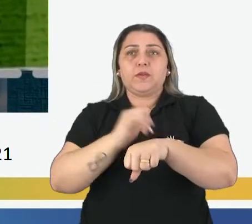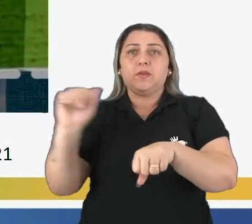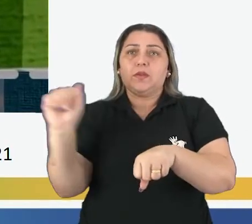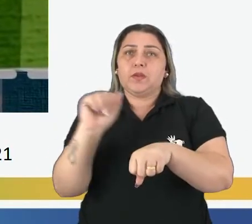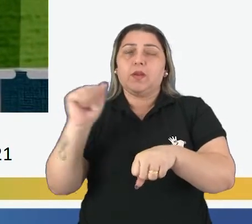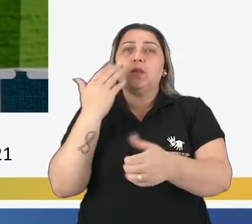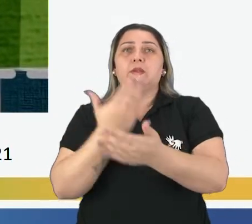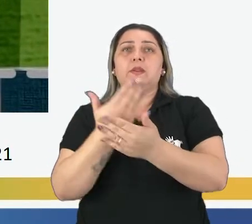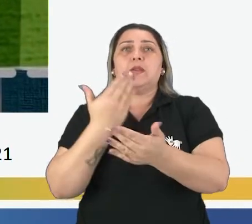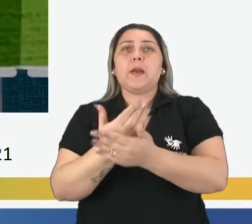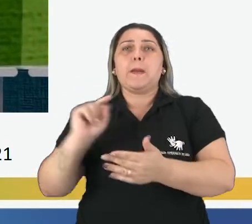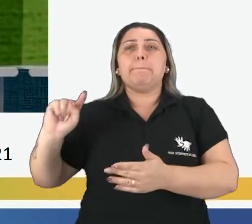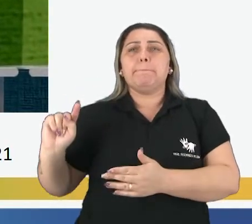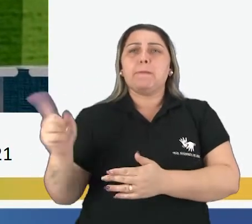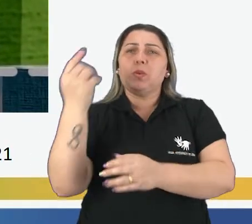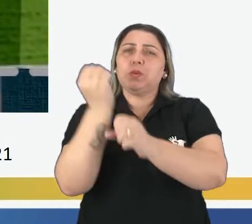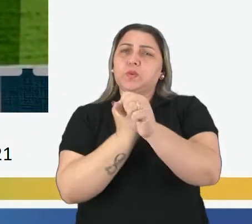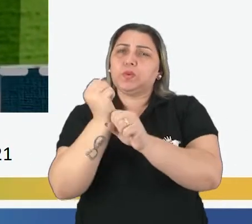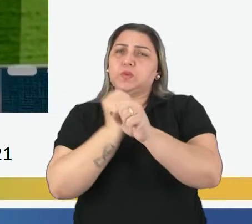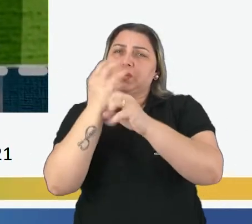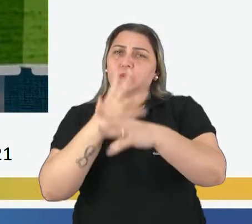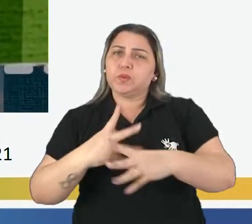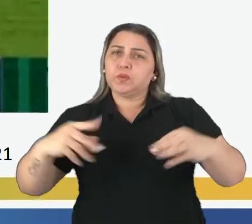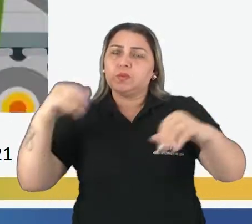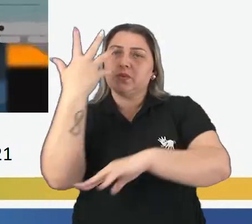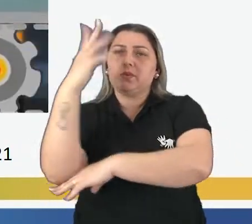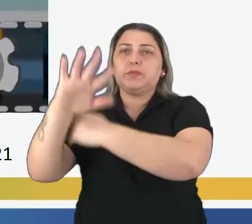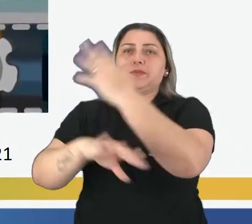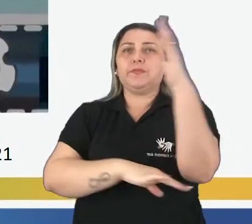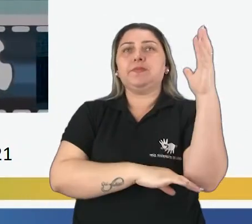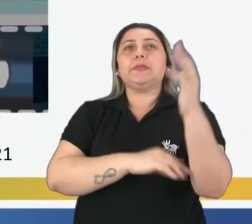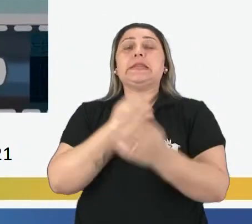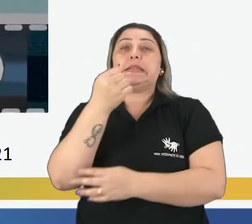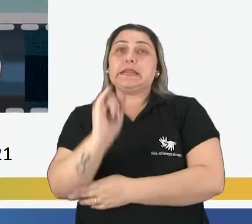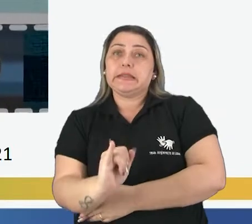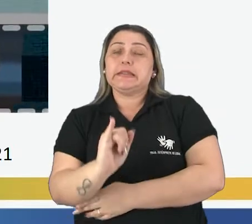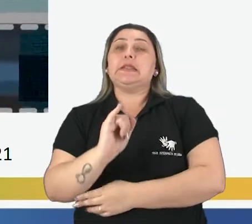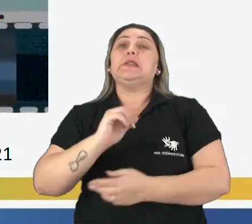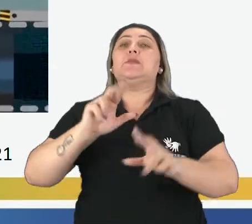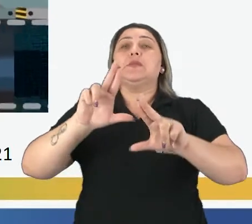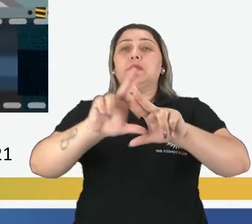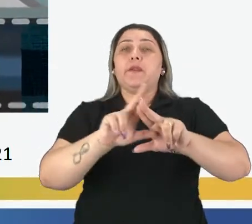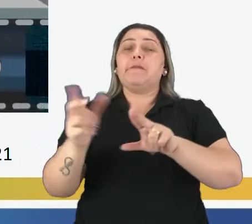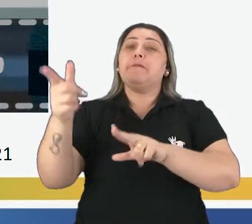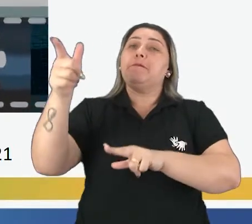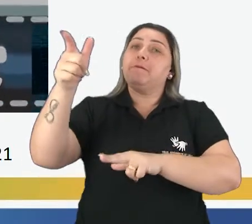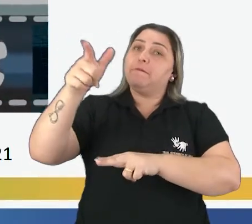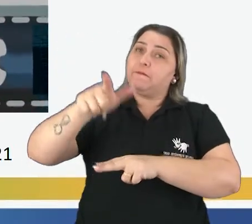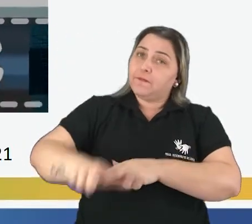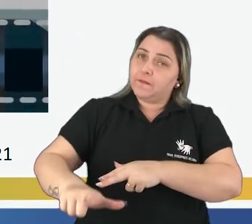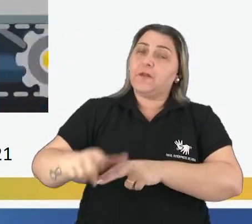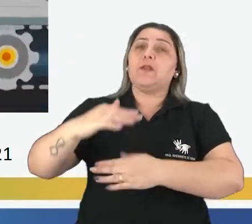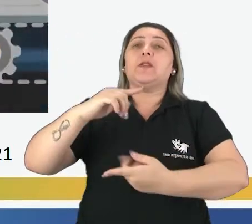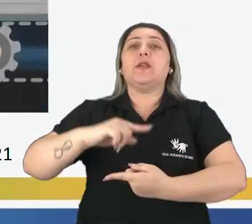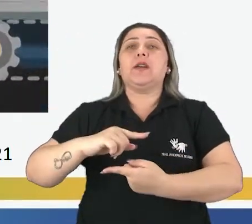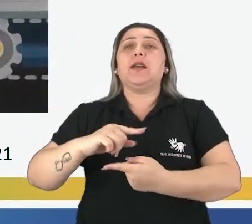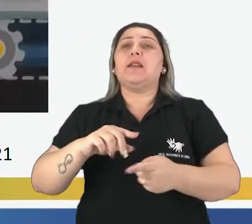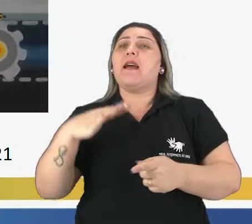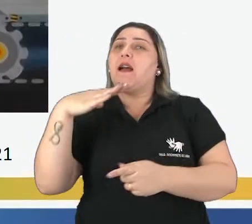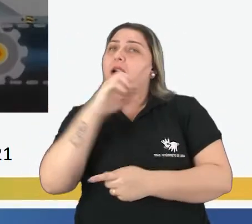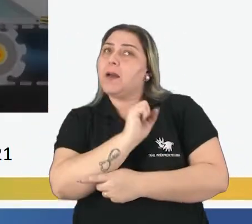estudos, pode levar mais de mil anos para se decompor na natureza? E se ela for reciclada, volta a ser uma nova latinha em algumas semanas.